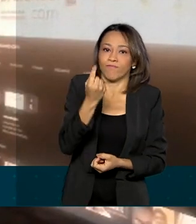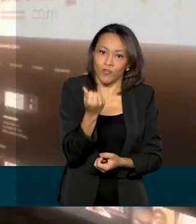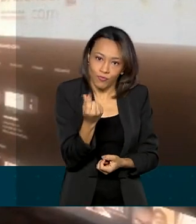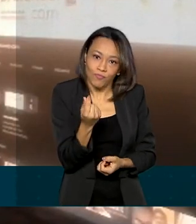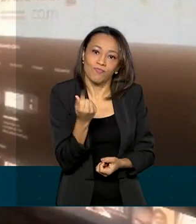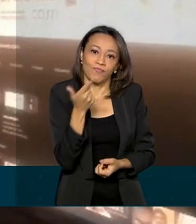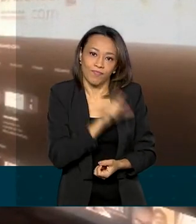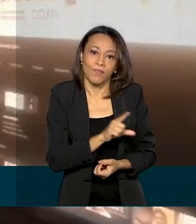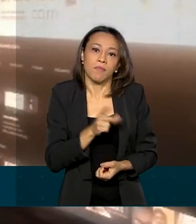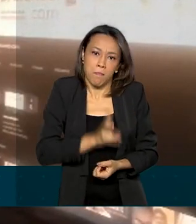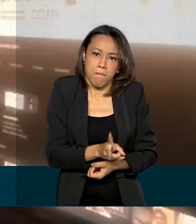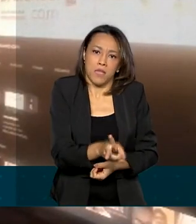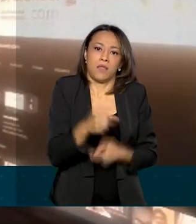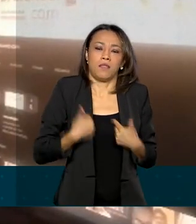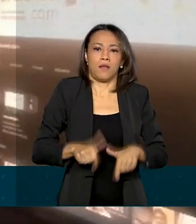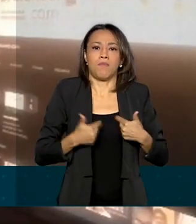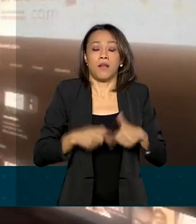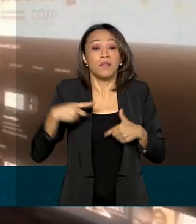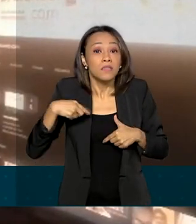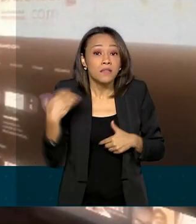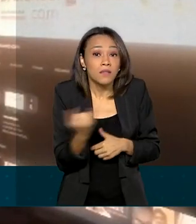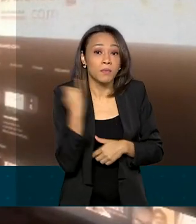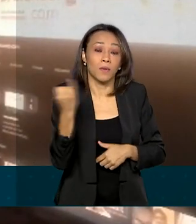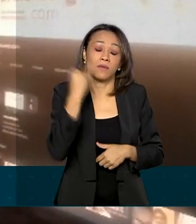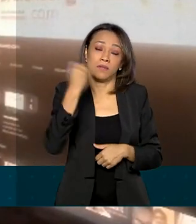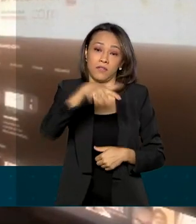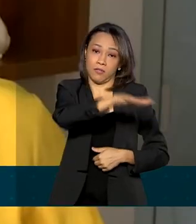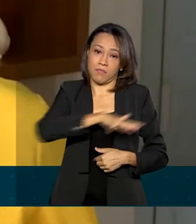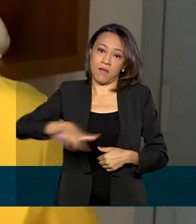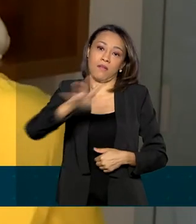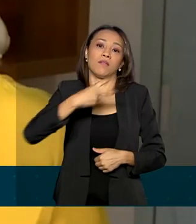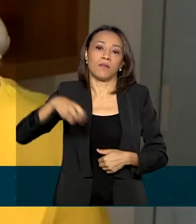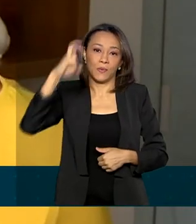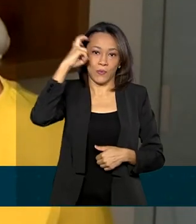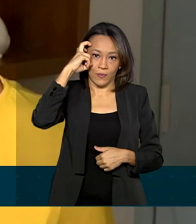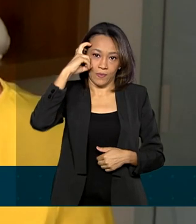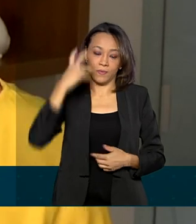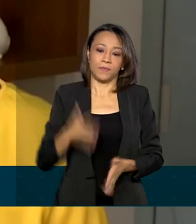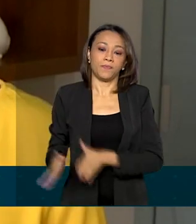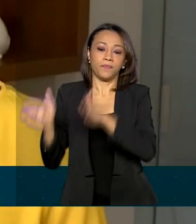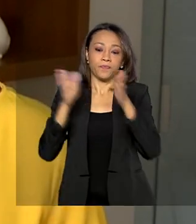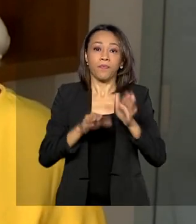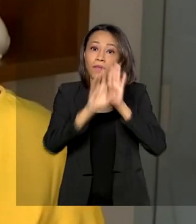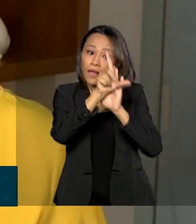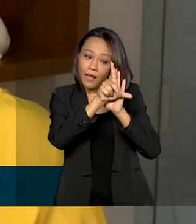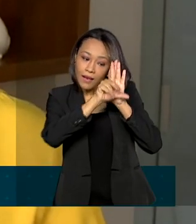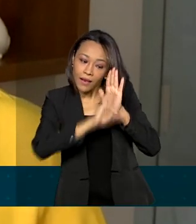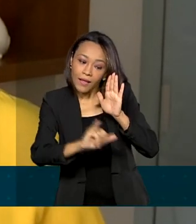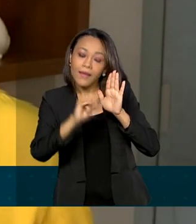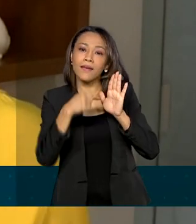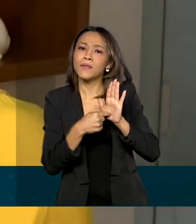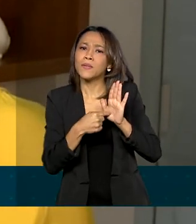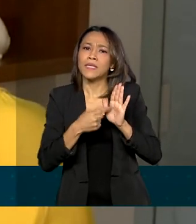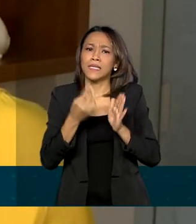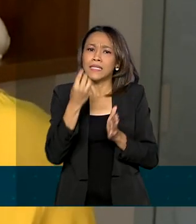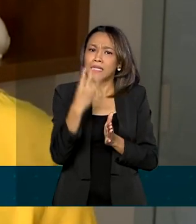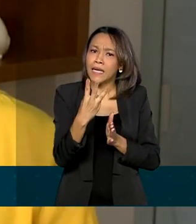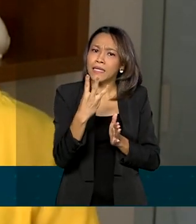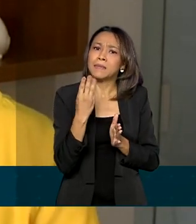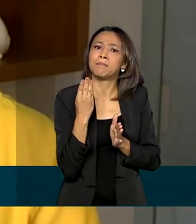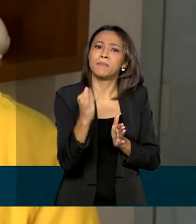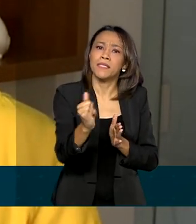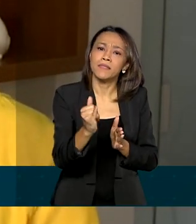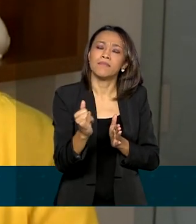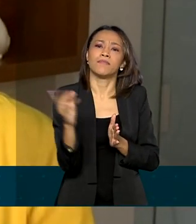mantenham trabalhando, que isso também é fundamental para o segmento artístico. A lei Aldir Blanc destina 3 bilhões de reais